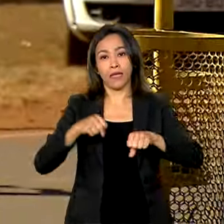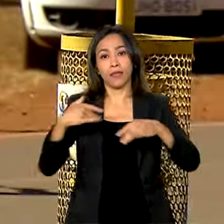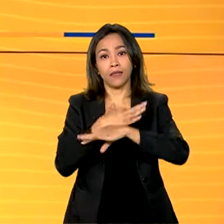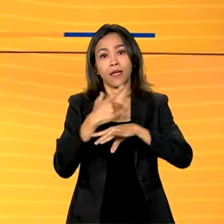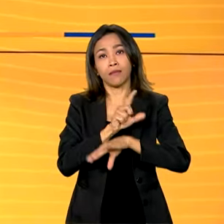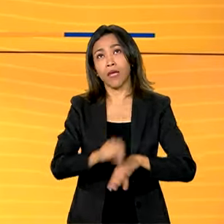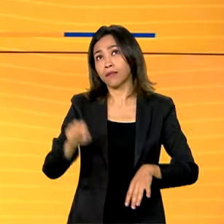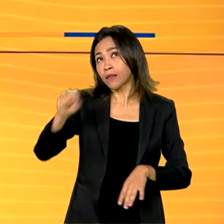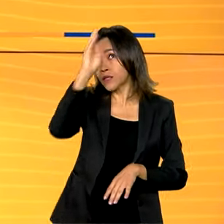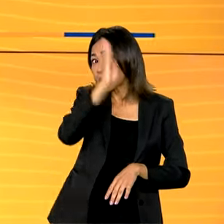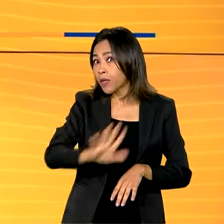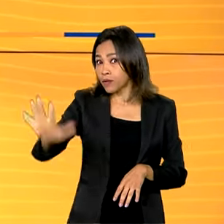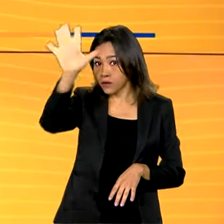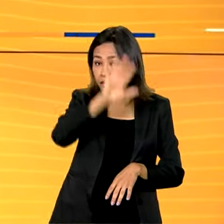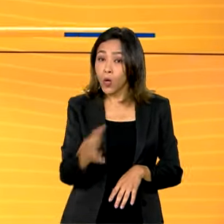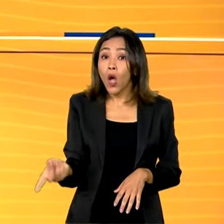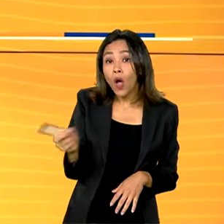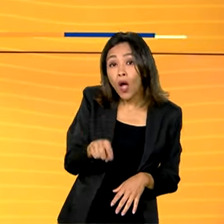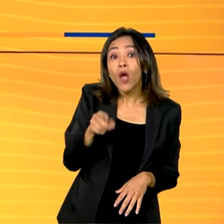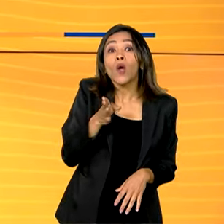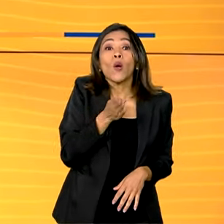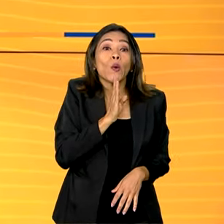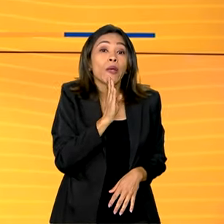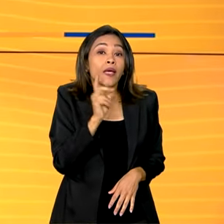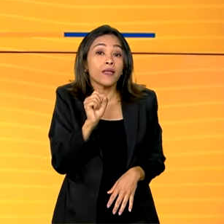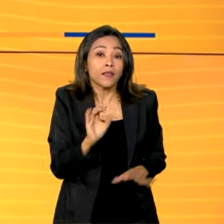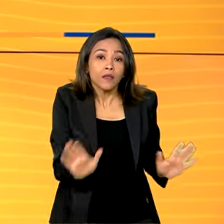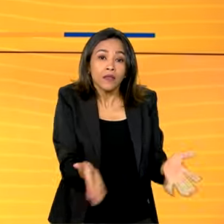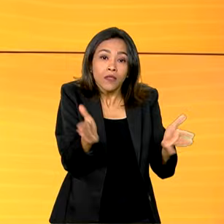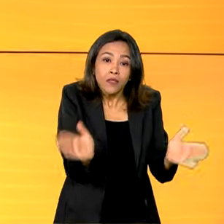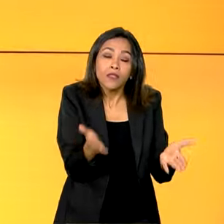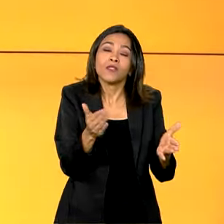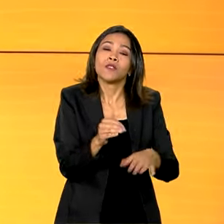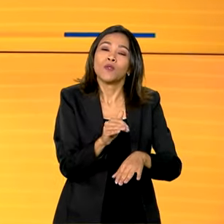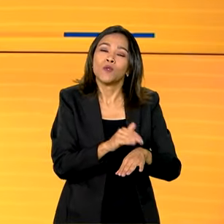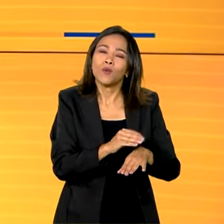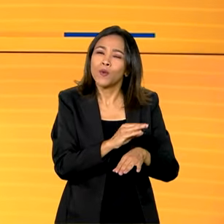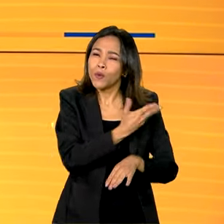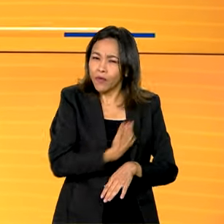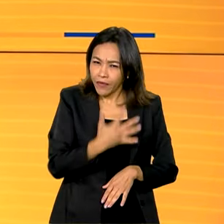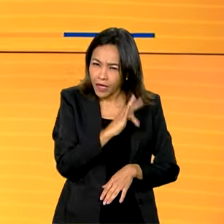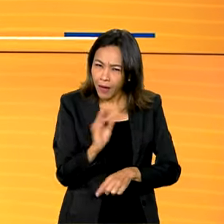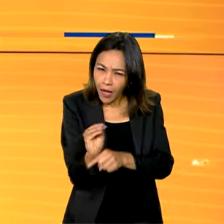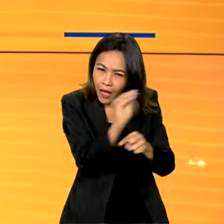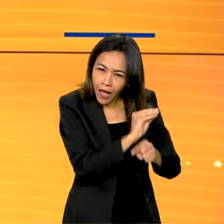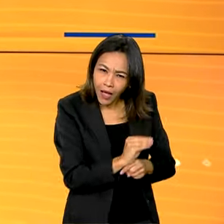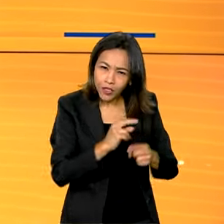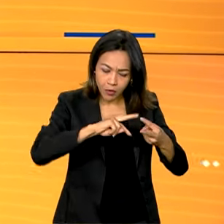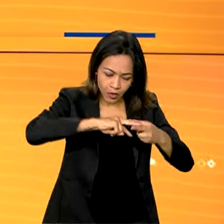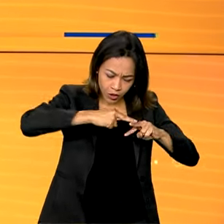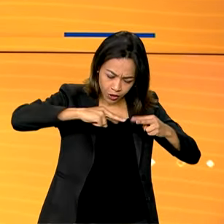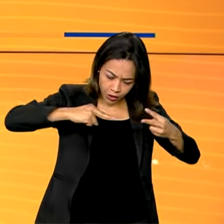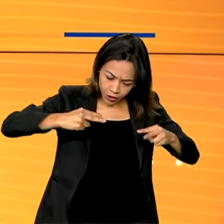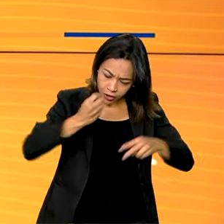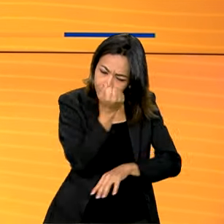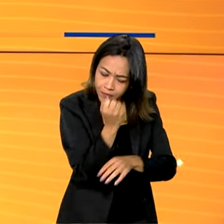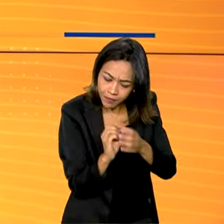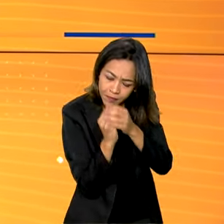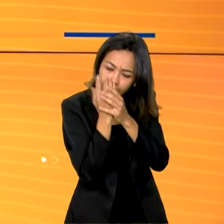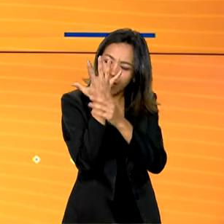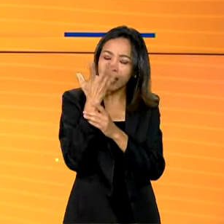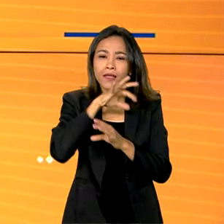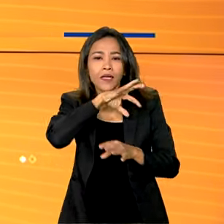todo o país. E mais, conheça a iniciativa federal criada para garantir a preservação da genética de plantas e animais